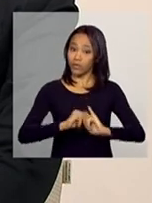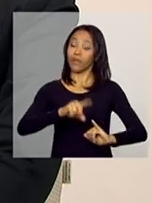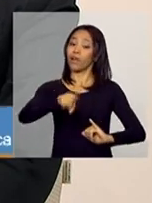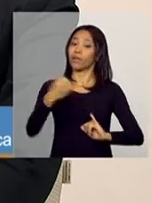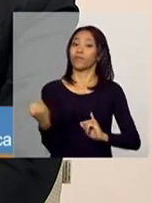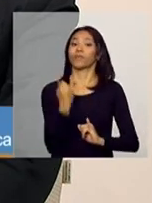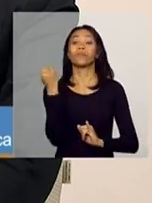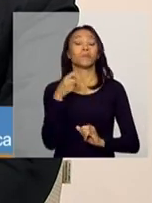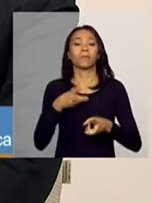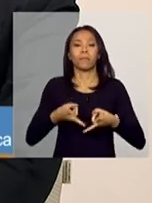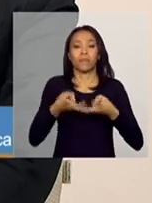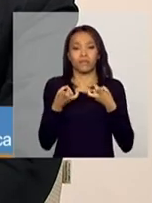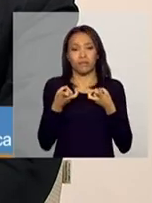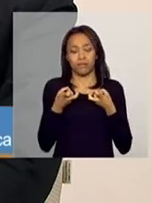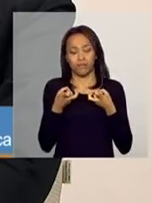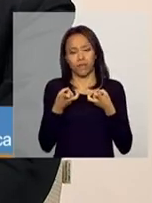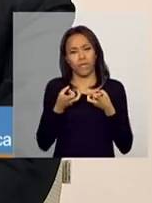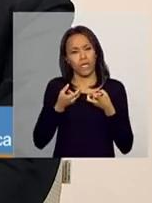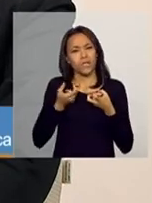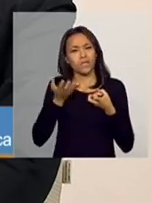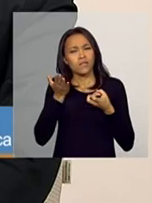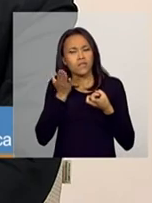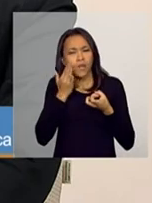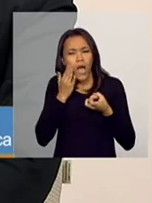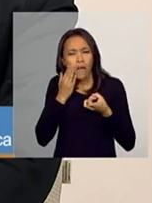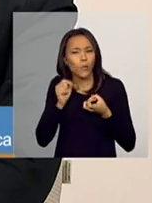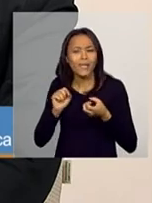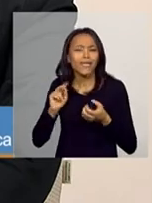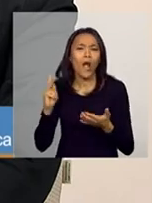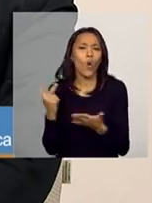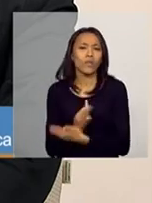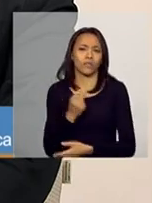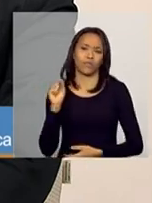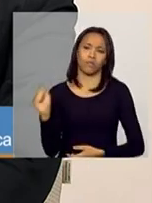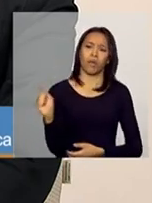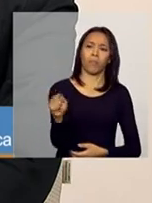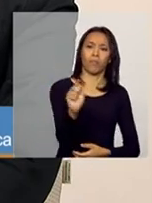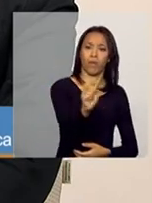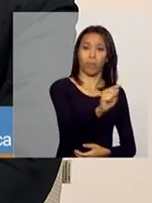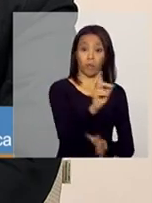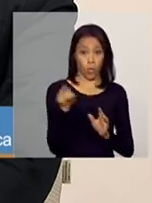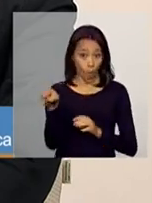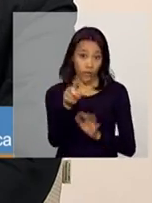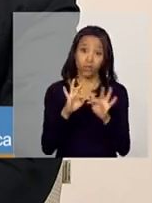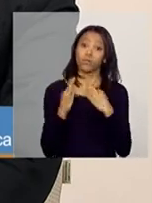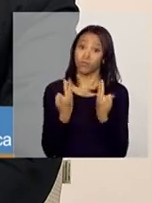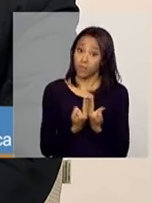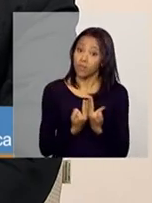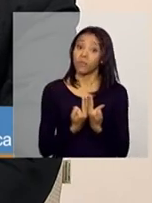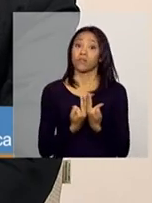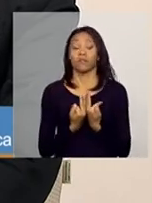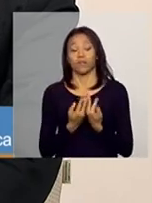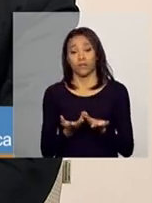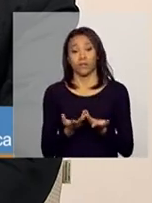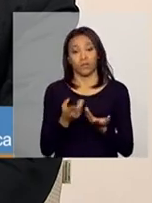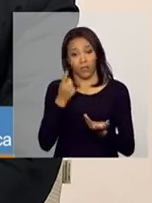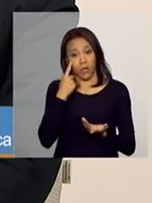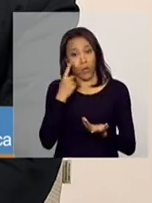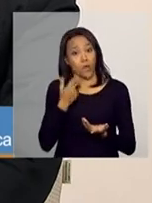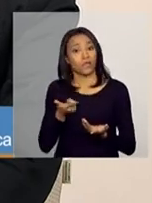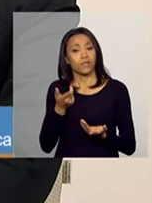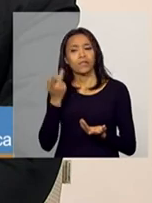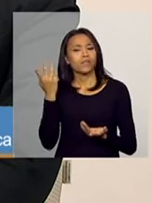perceba, construa um diagnóstico dessas realidades também no território, né? Então, a identificação de todas essas situações no